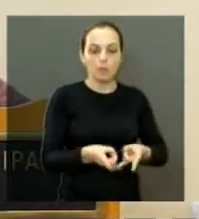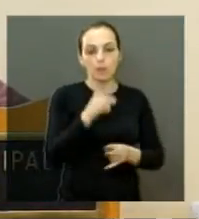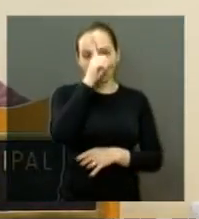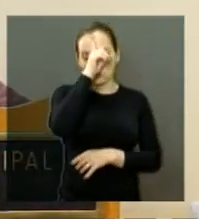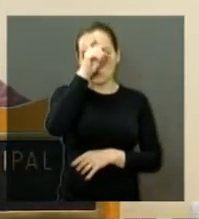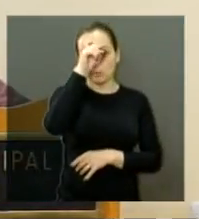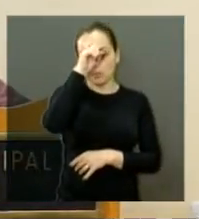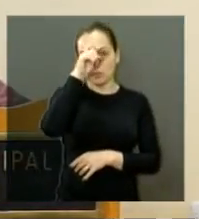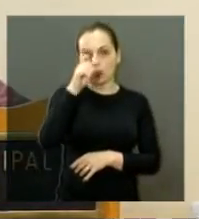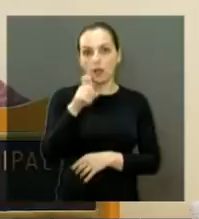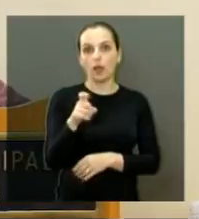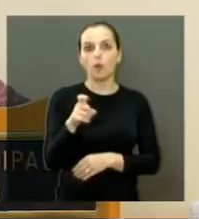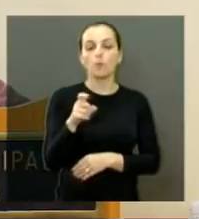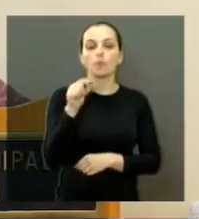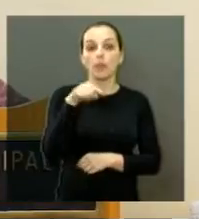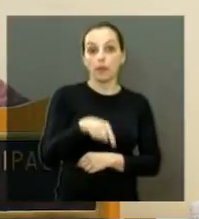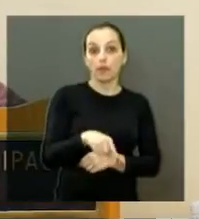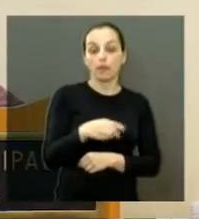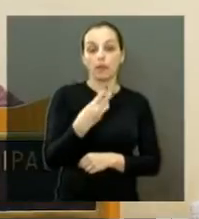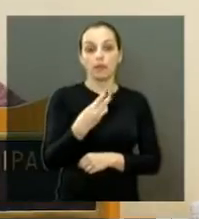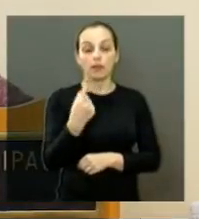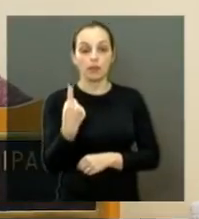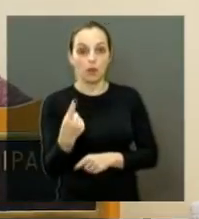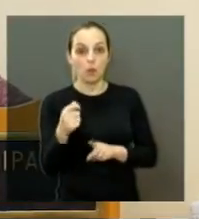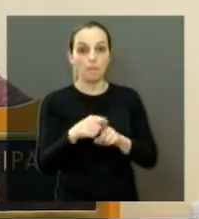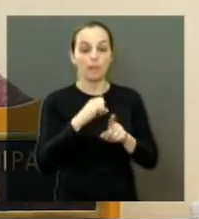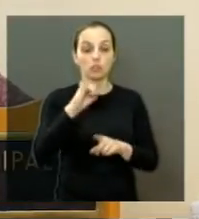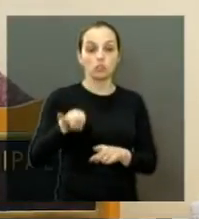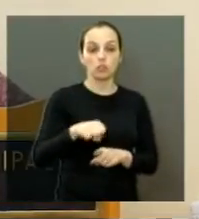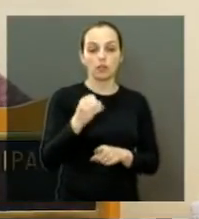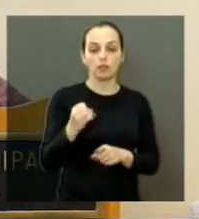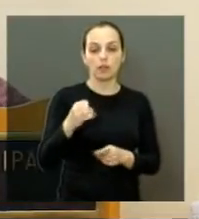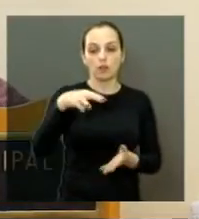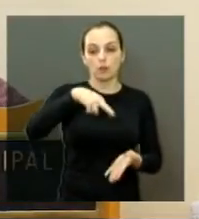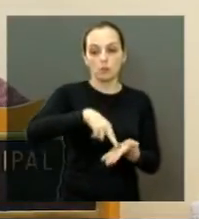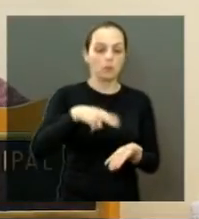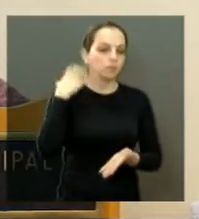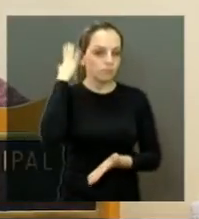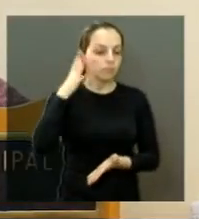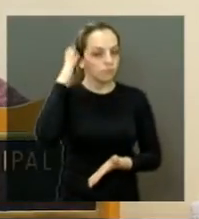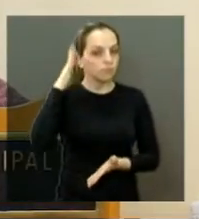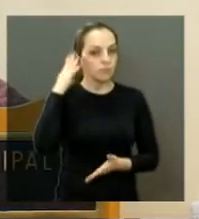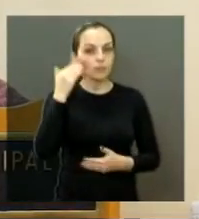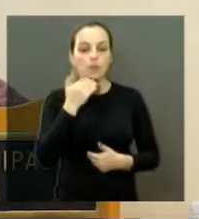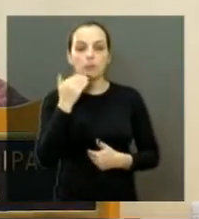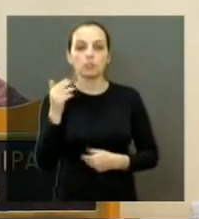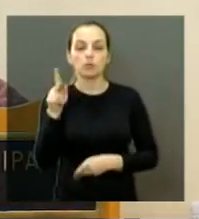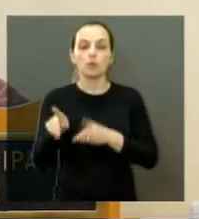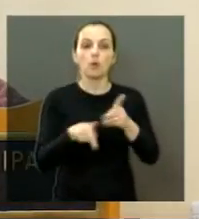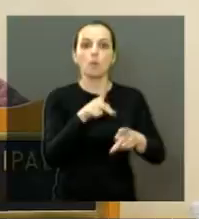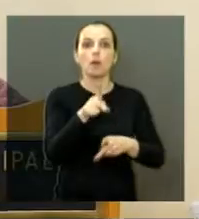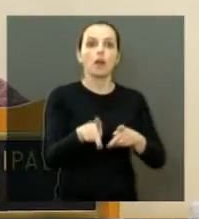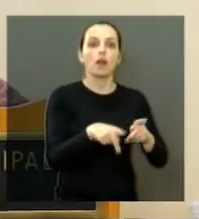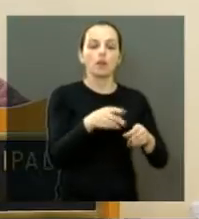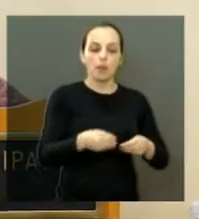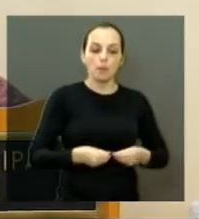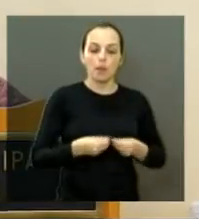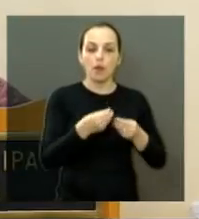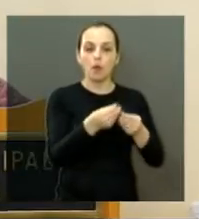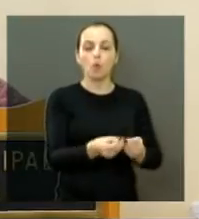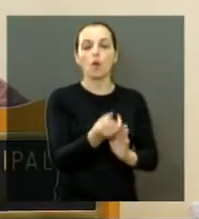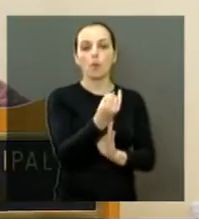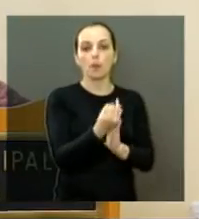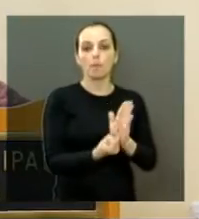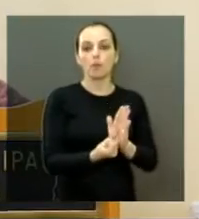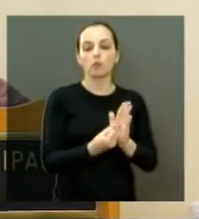janeiro deste ano, ocupou esse espaço para solicitar a população que destine em parte do imposto de renda para o Fundo